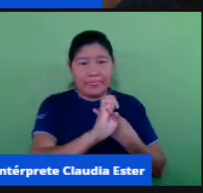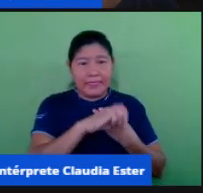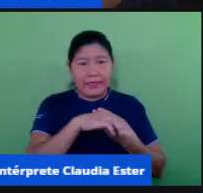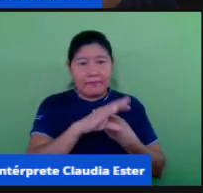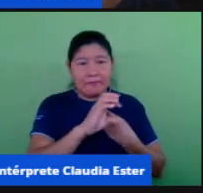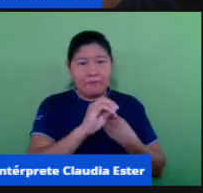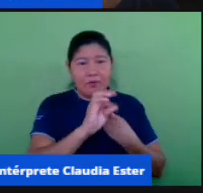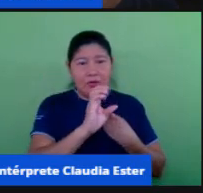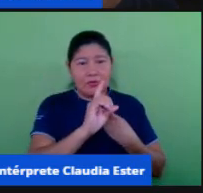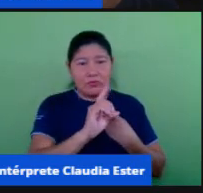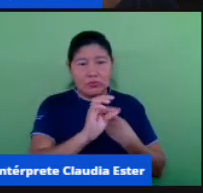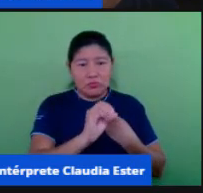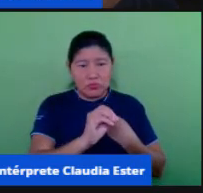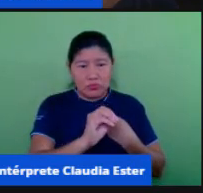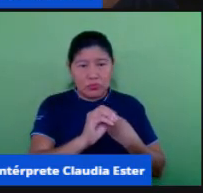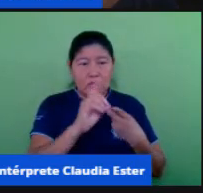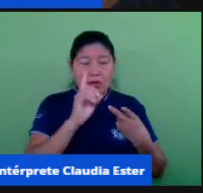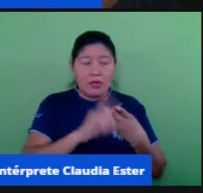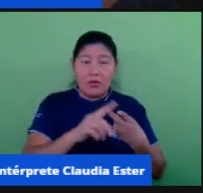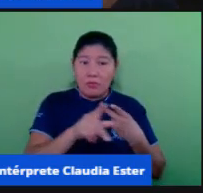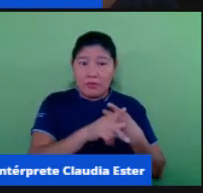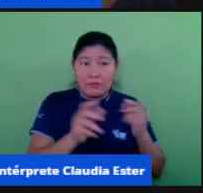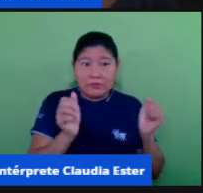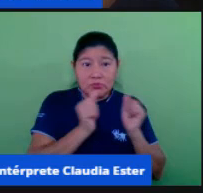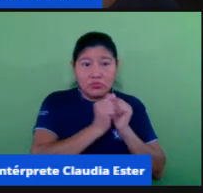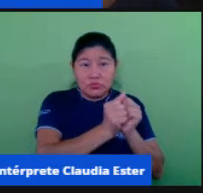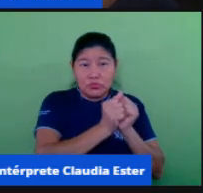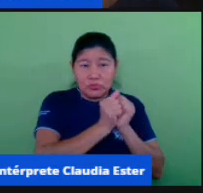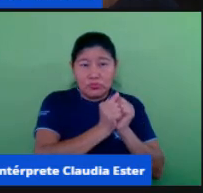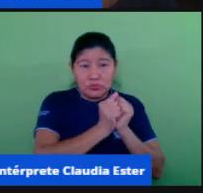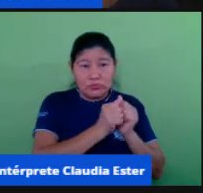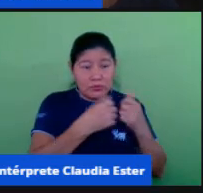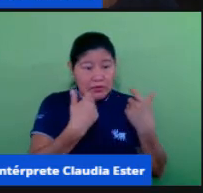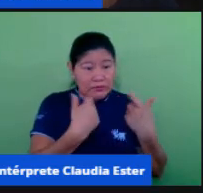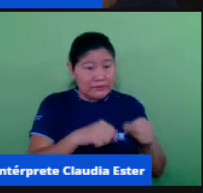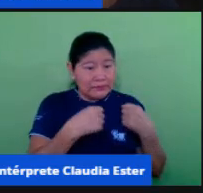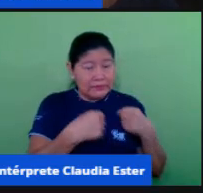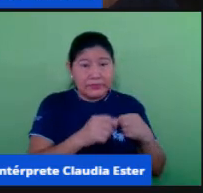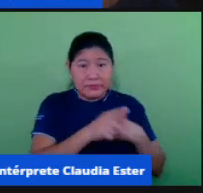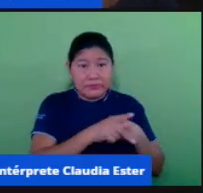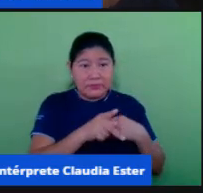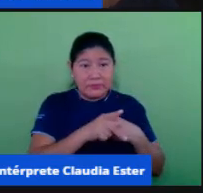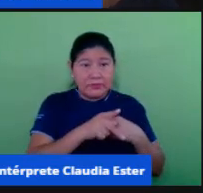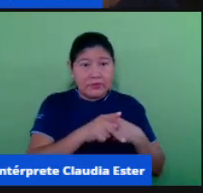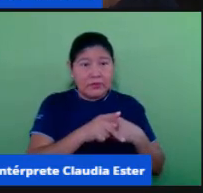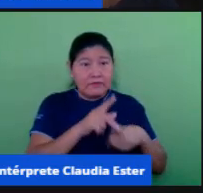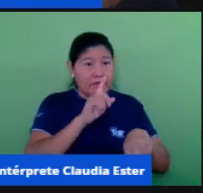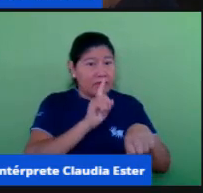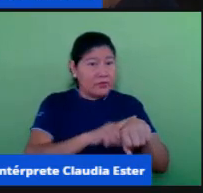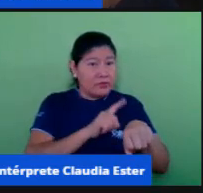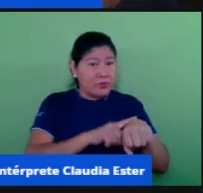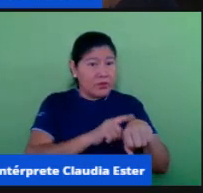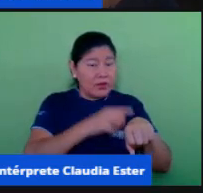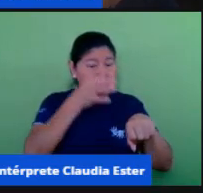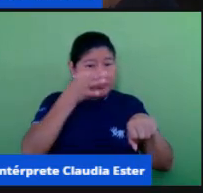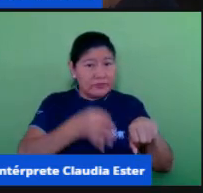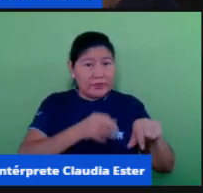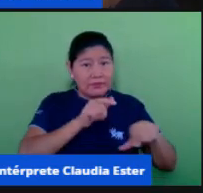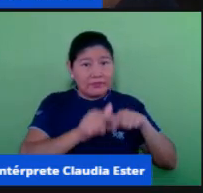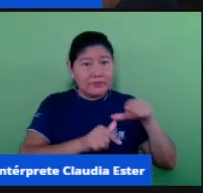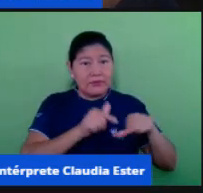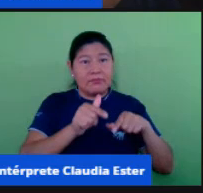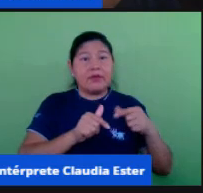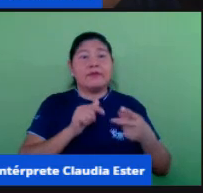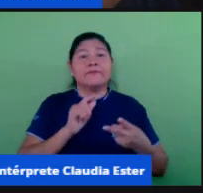que houver a dificuldade ou a necessidade claro dentro do seu horário de trabalho pode